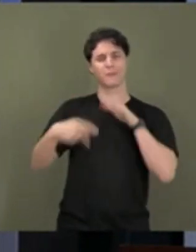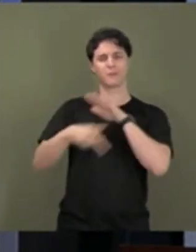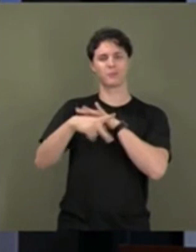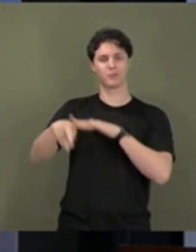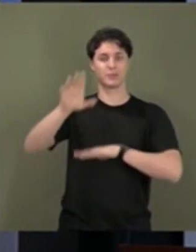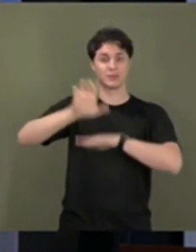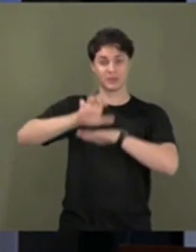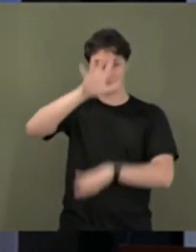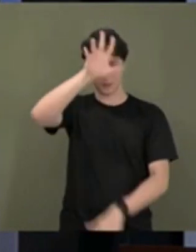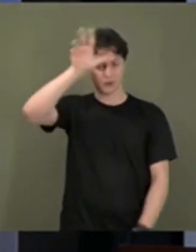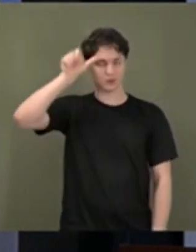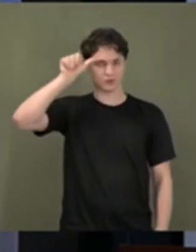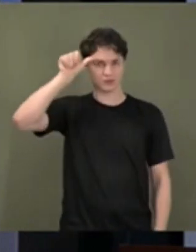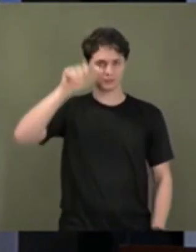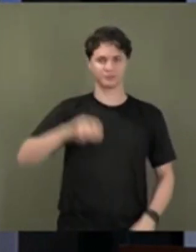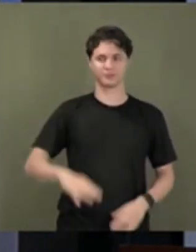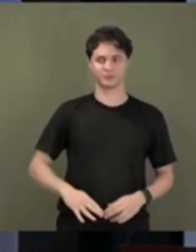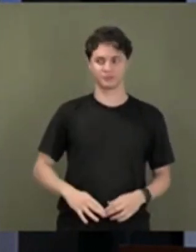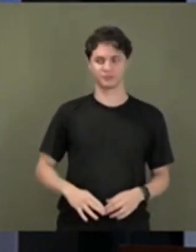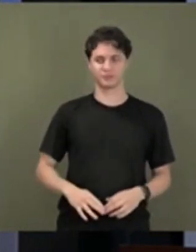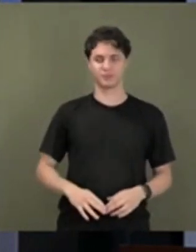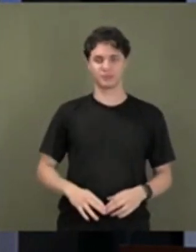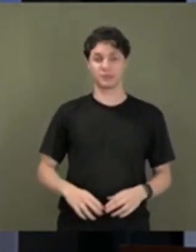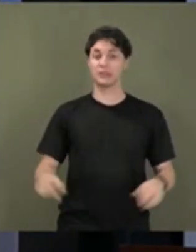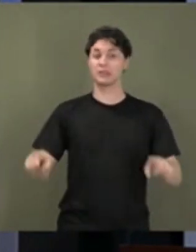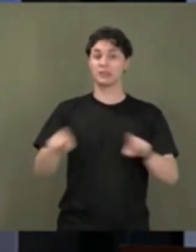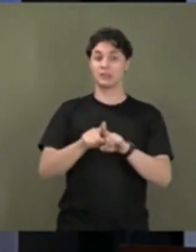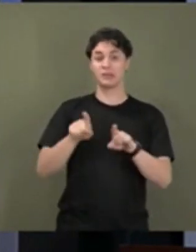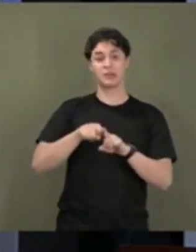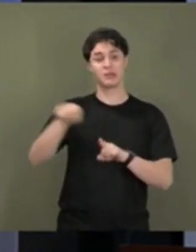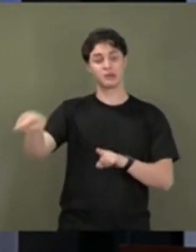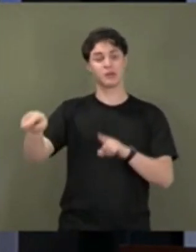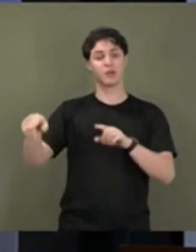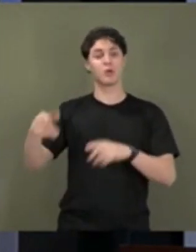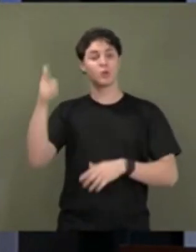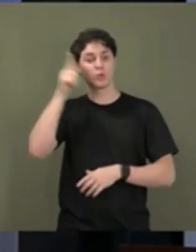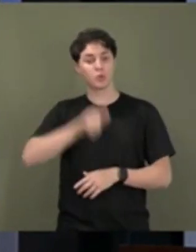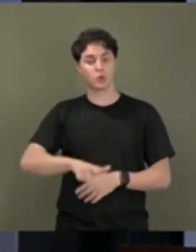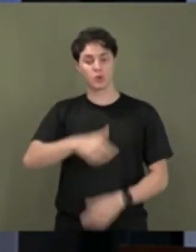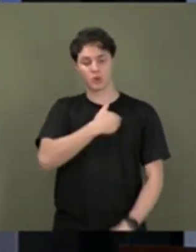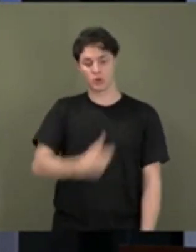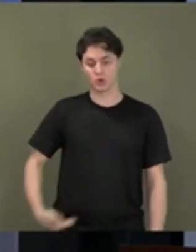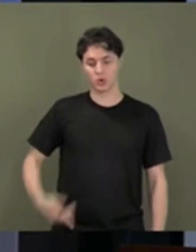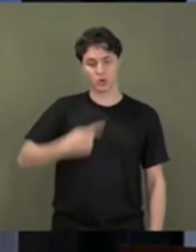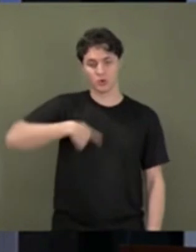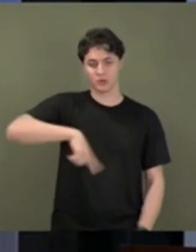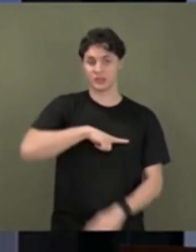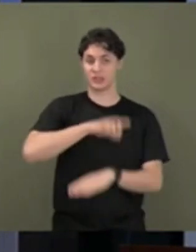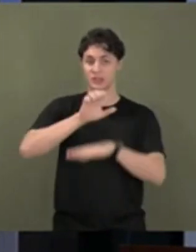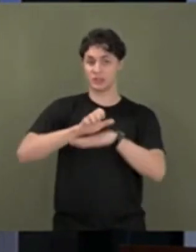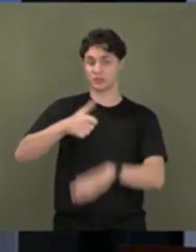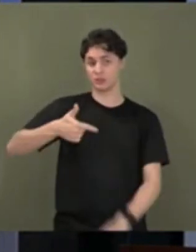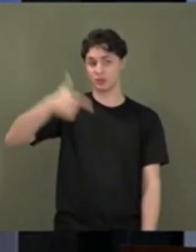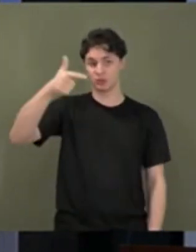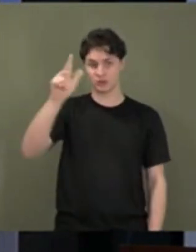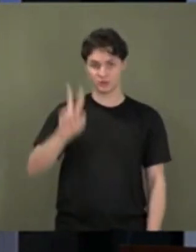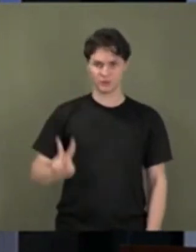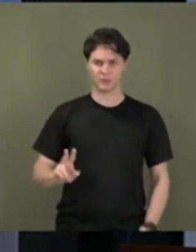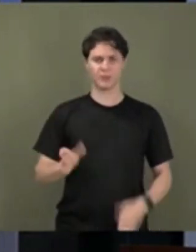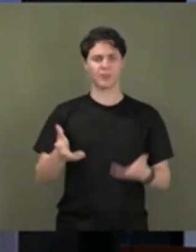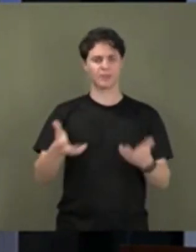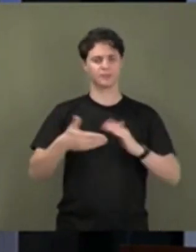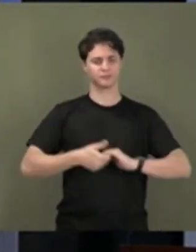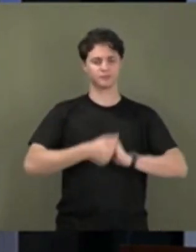do Amazonas e o que o levou a governar o nosso Estado já pela segunda vez. Quero cumprimentar o